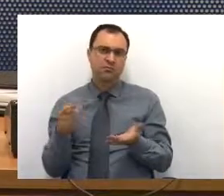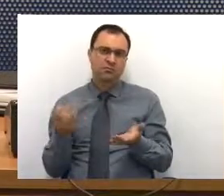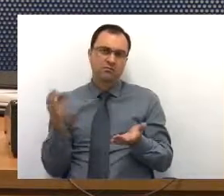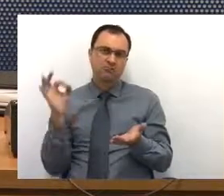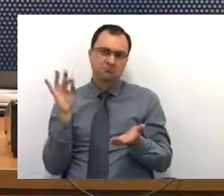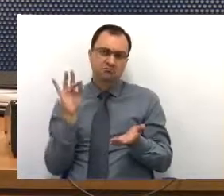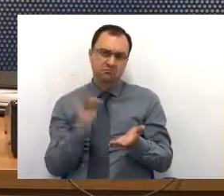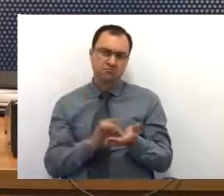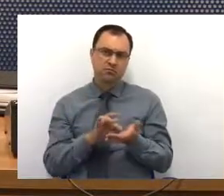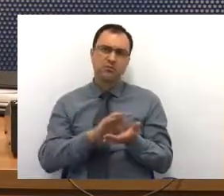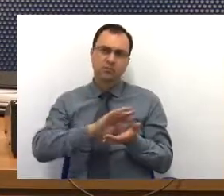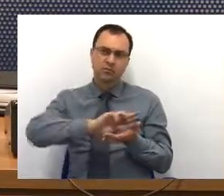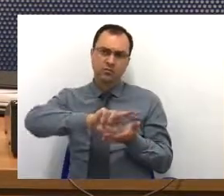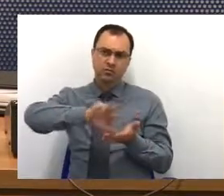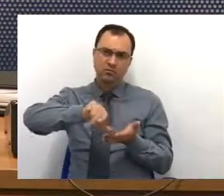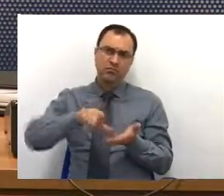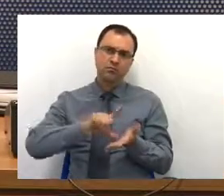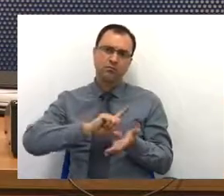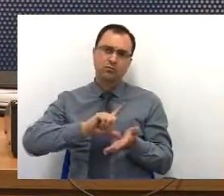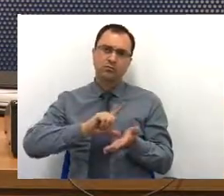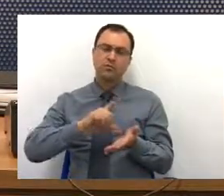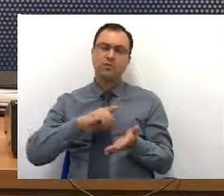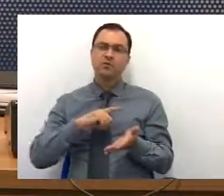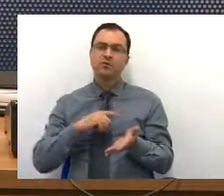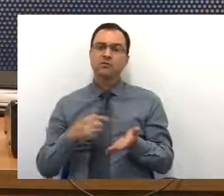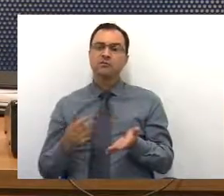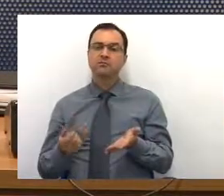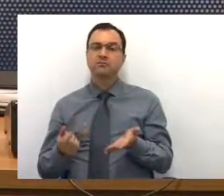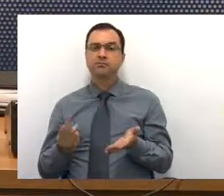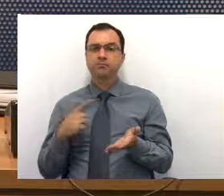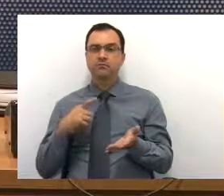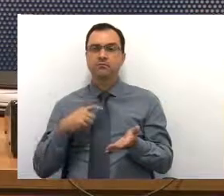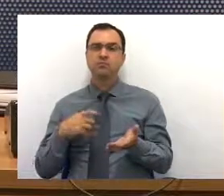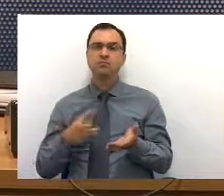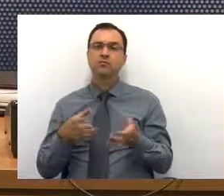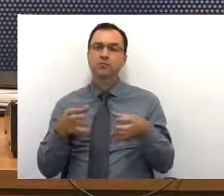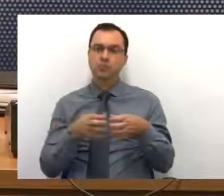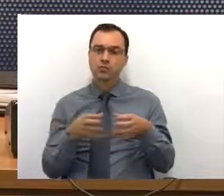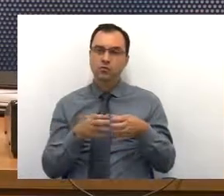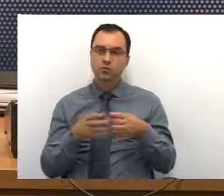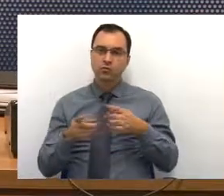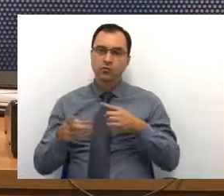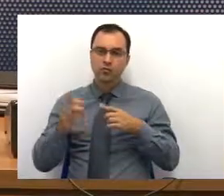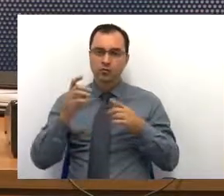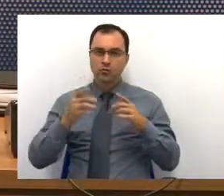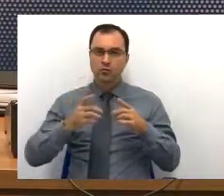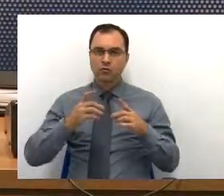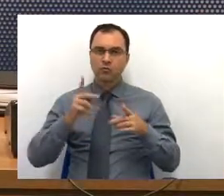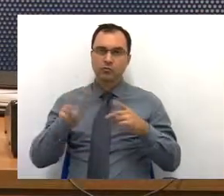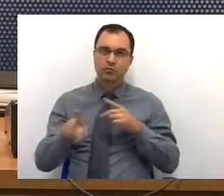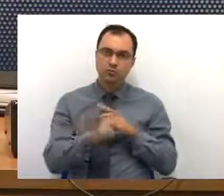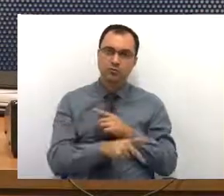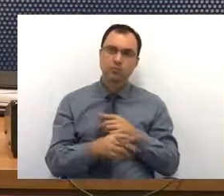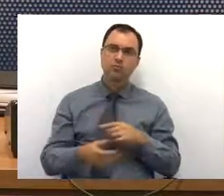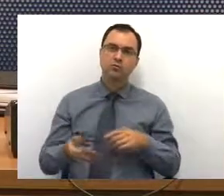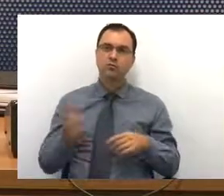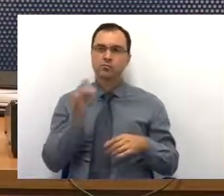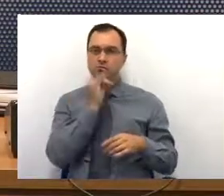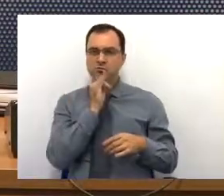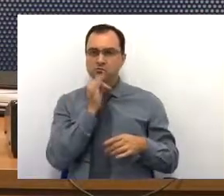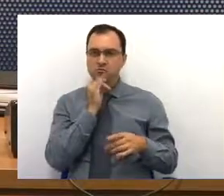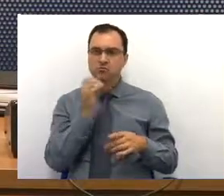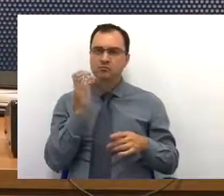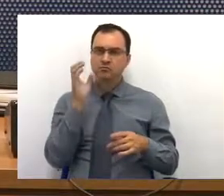todas as condições prévias, tal, ter o corpo docente, ter a experiência, tal,